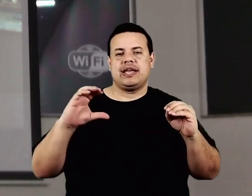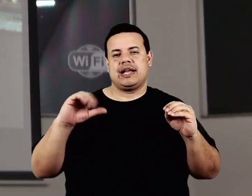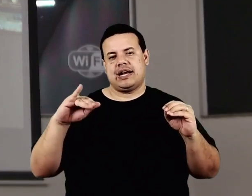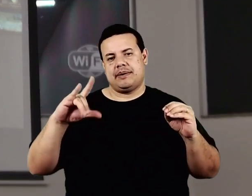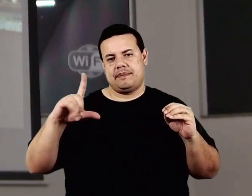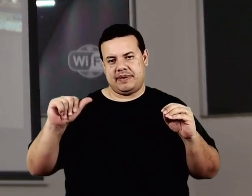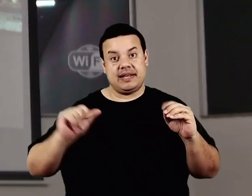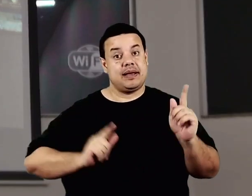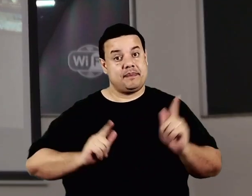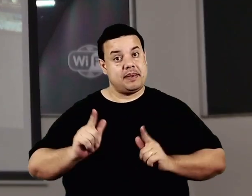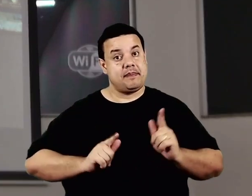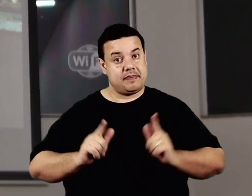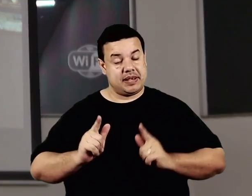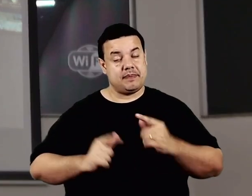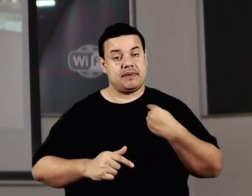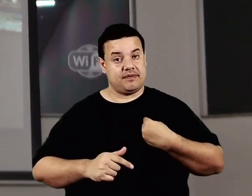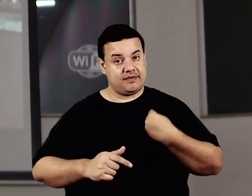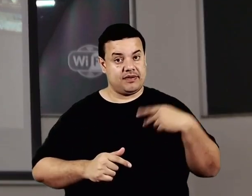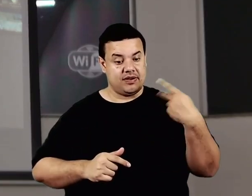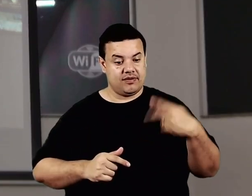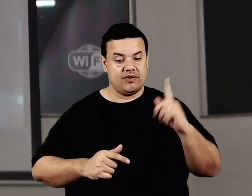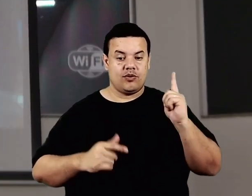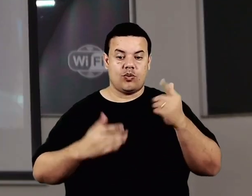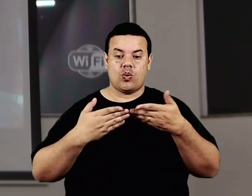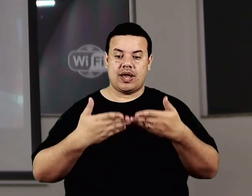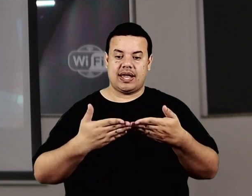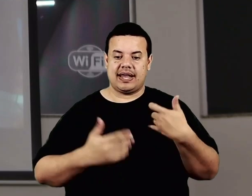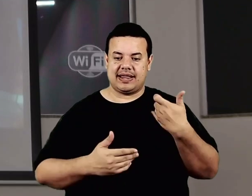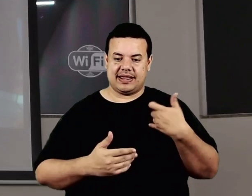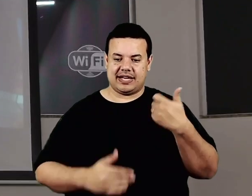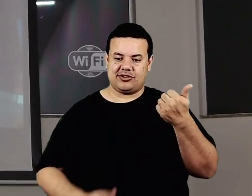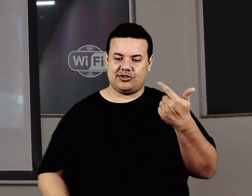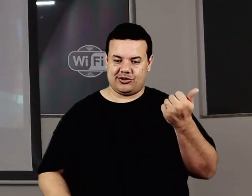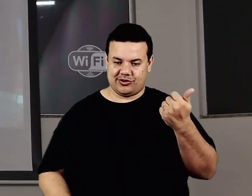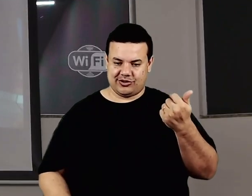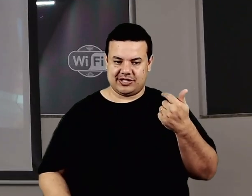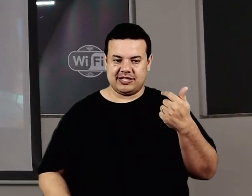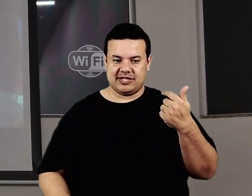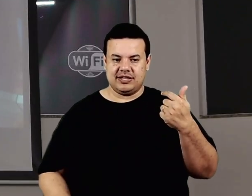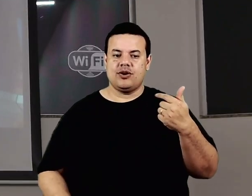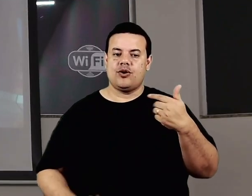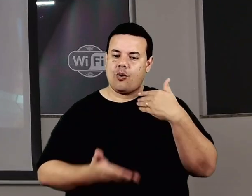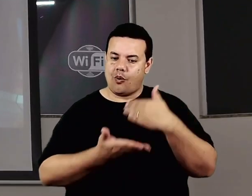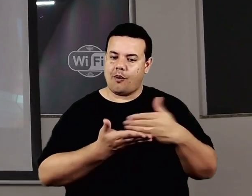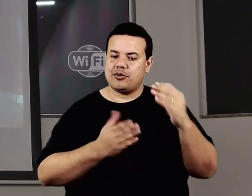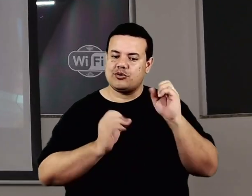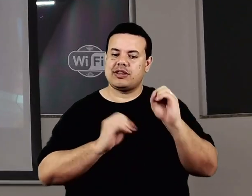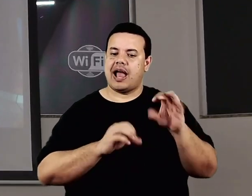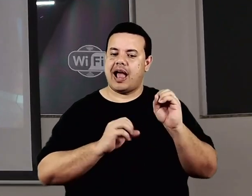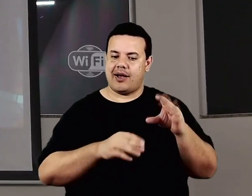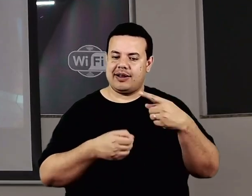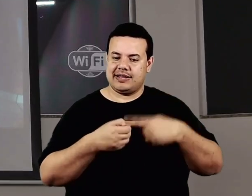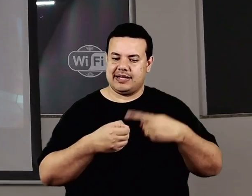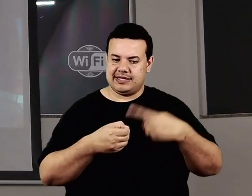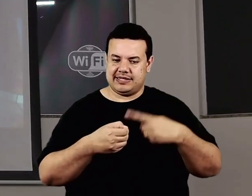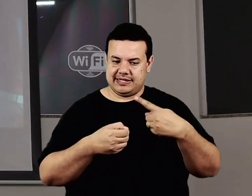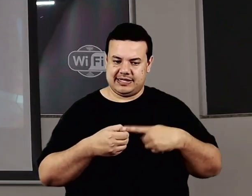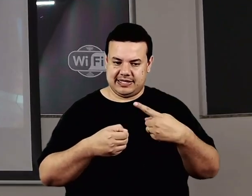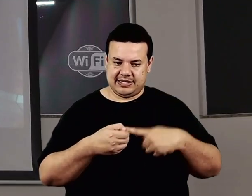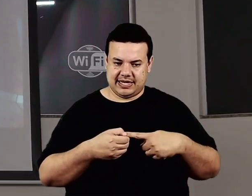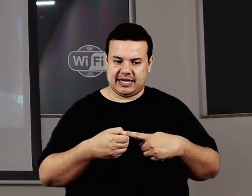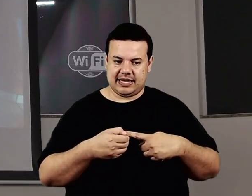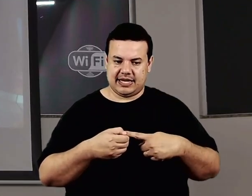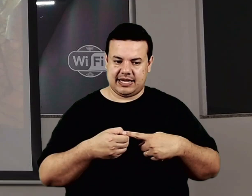moradores de Guaíra. Aos 12 anos, Maria Guilherme começou a dar aulas na cidade de São Jorge do Ivaí, onde morava,